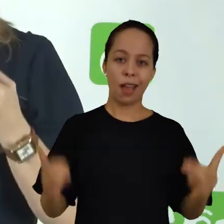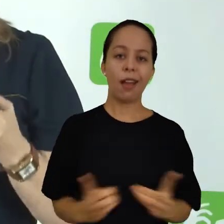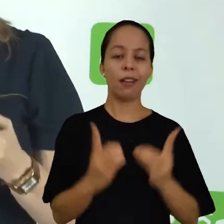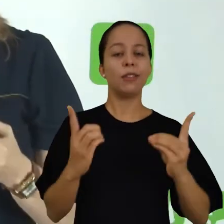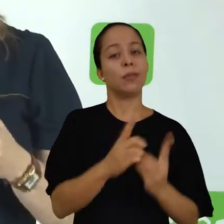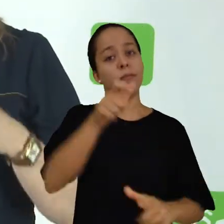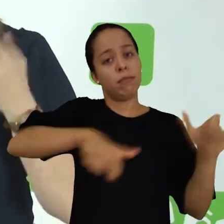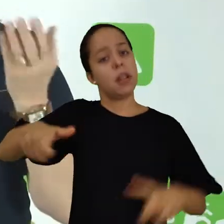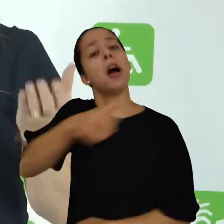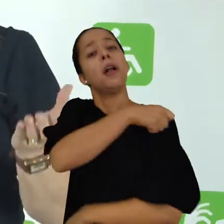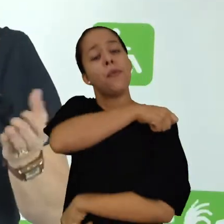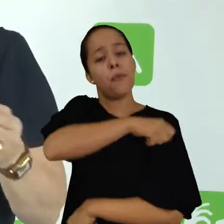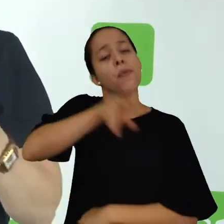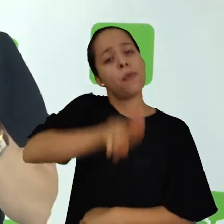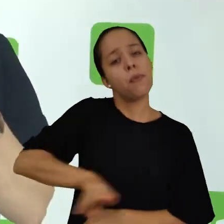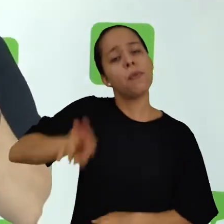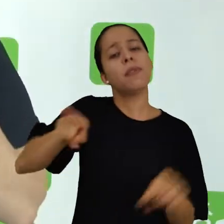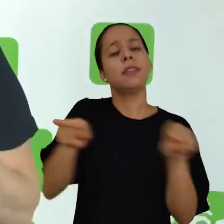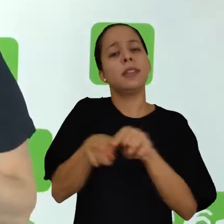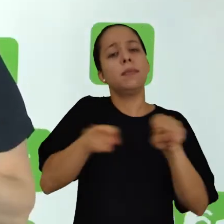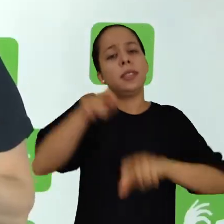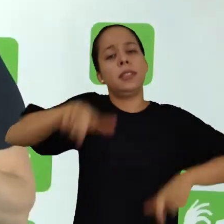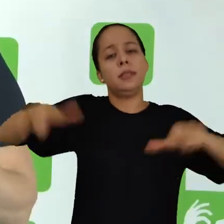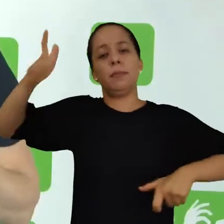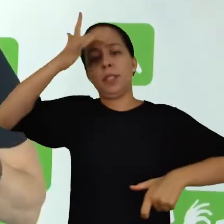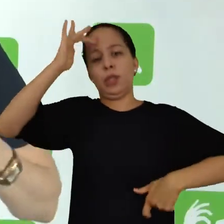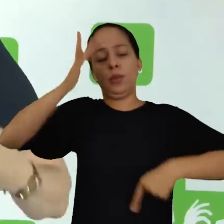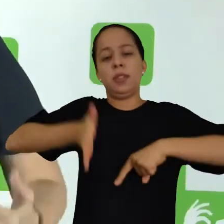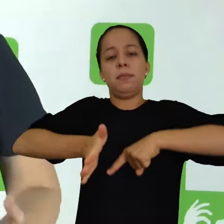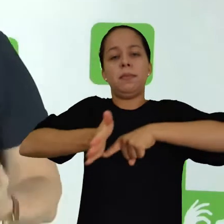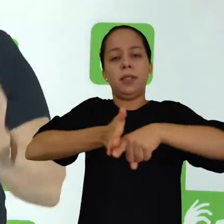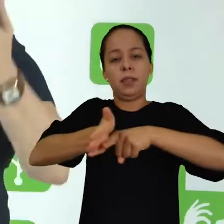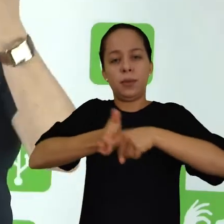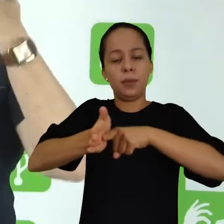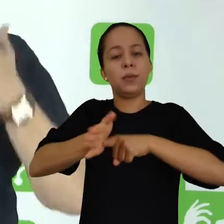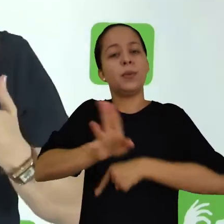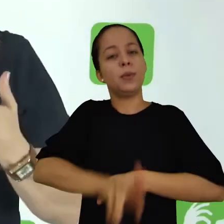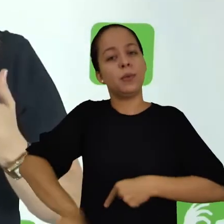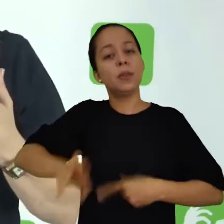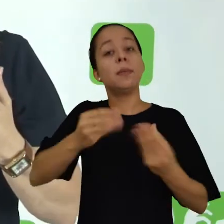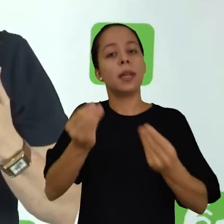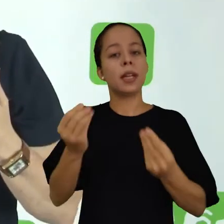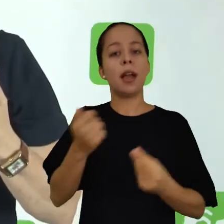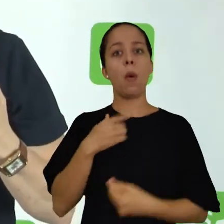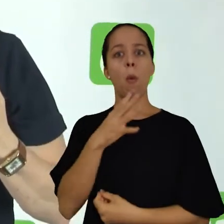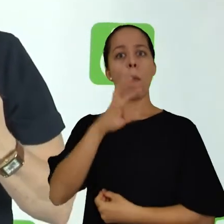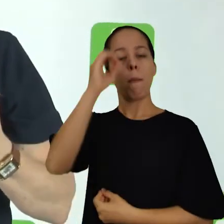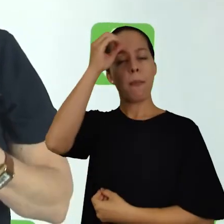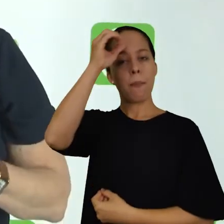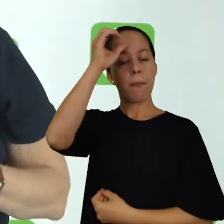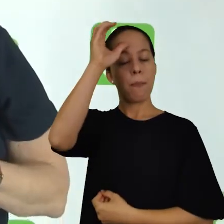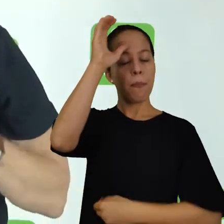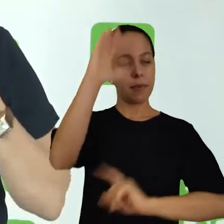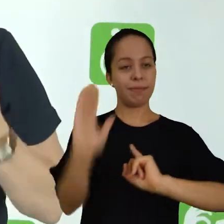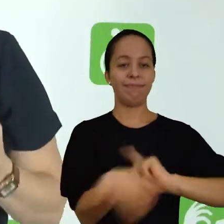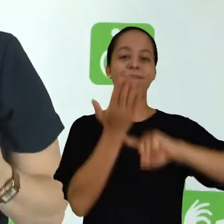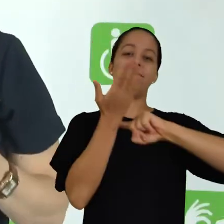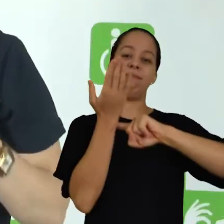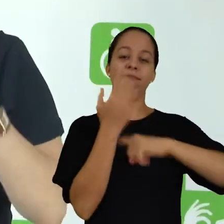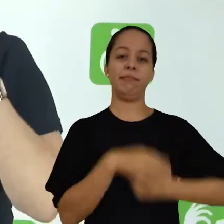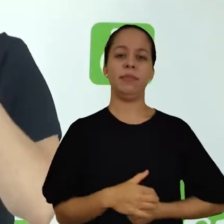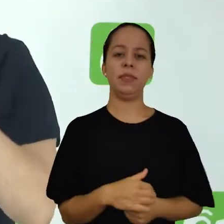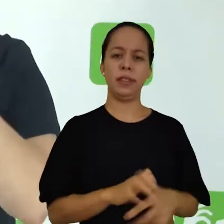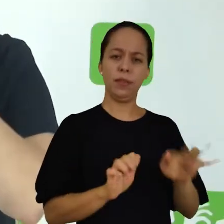utilizado por estudantes também, por pesquisadores na construção do seu próprio conhecimento. O